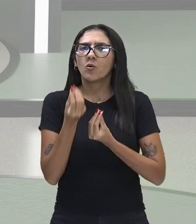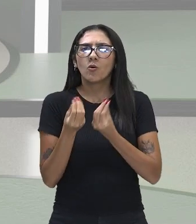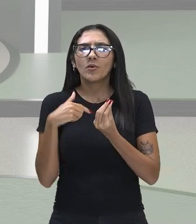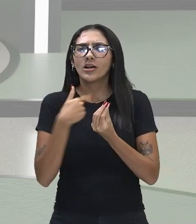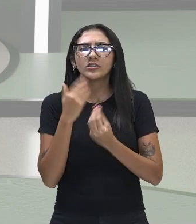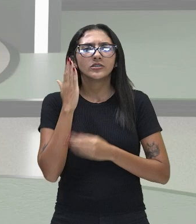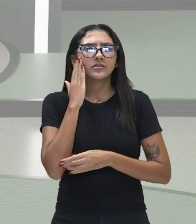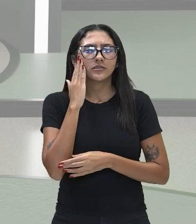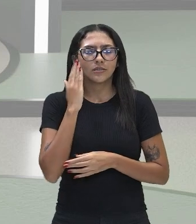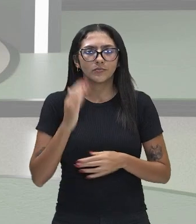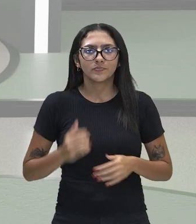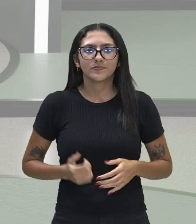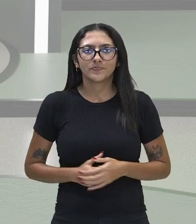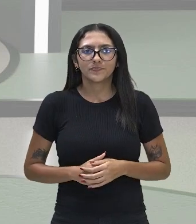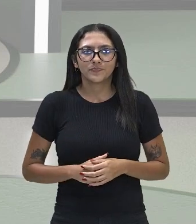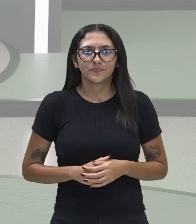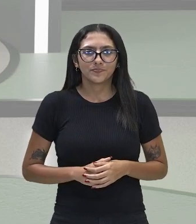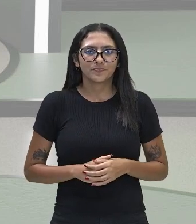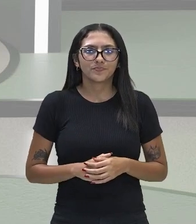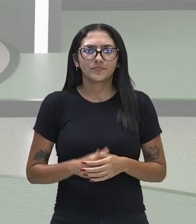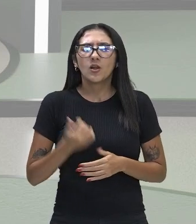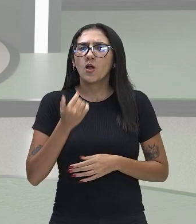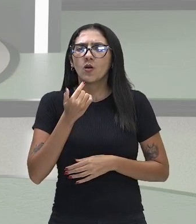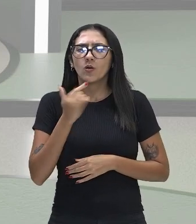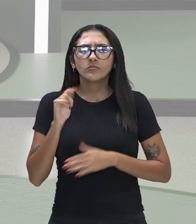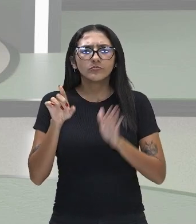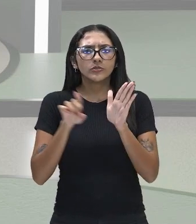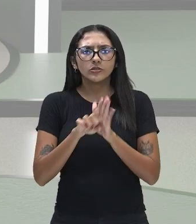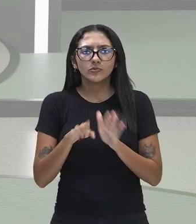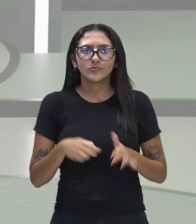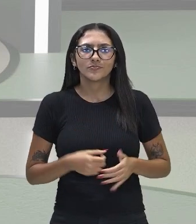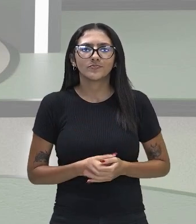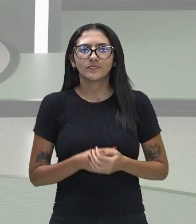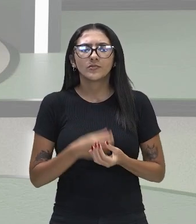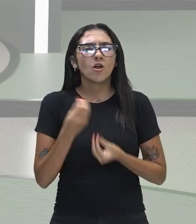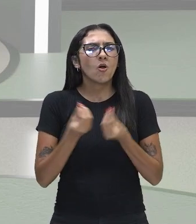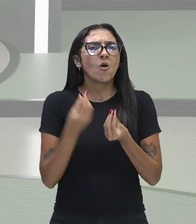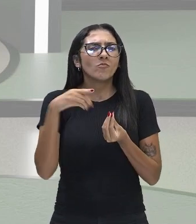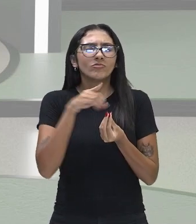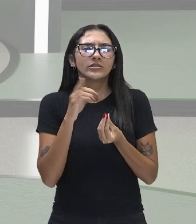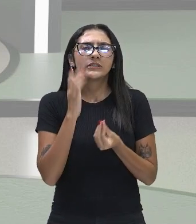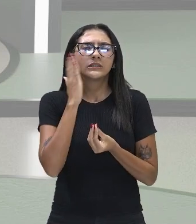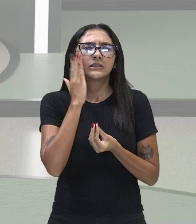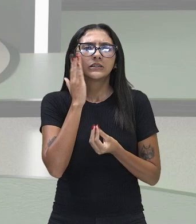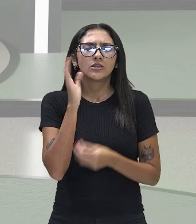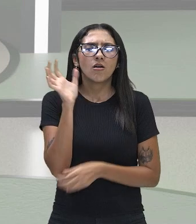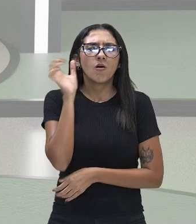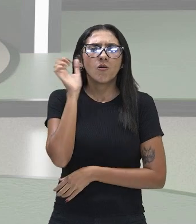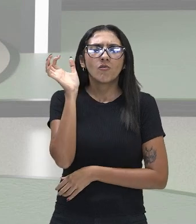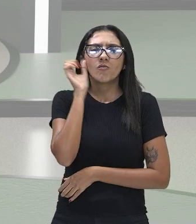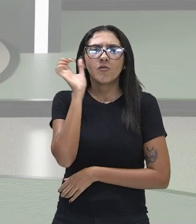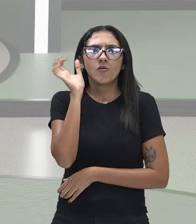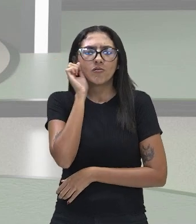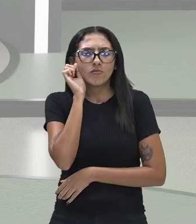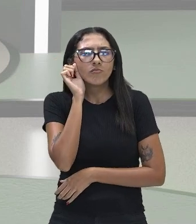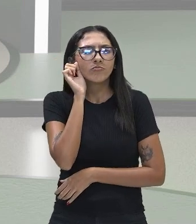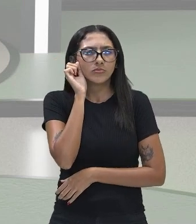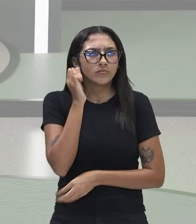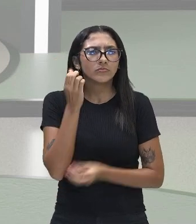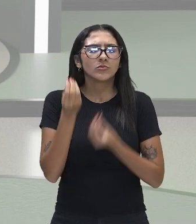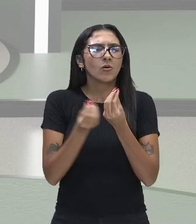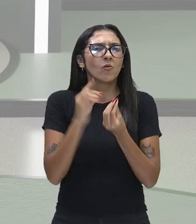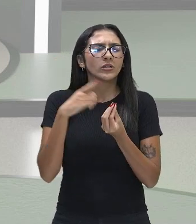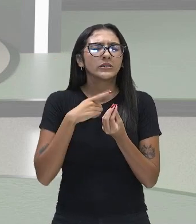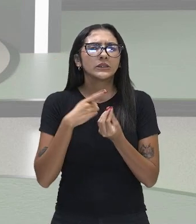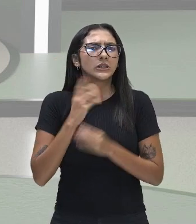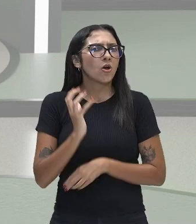E a última pergunta, na introdutória, como você consegue me ouvir nesse exato momento? O que está acontecendo no seu